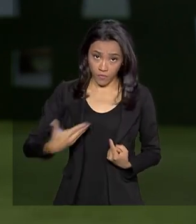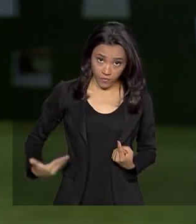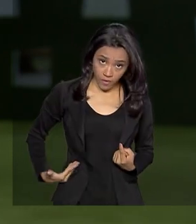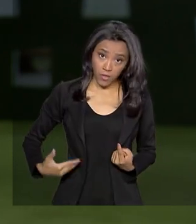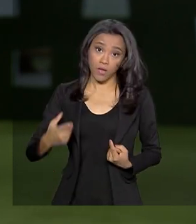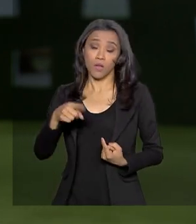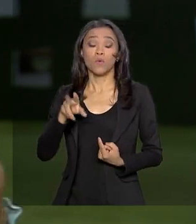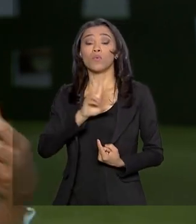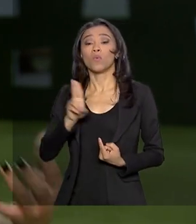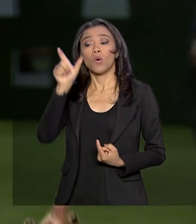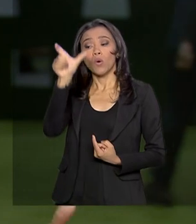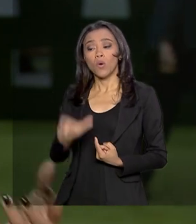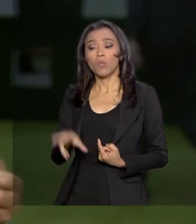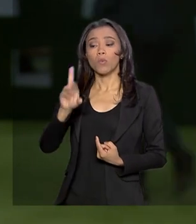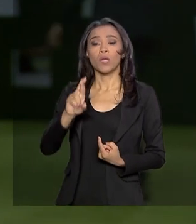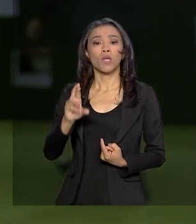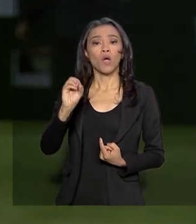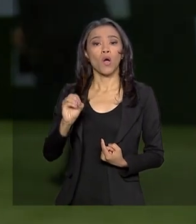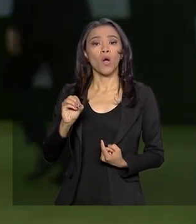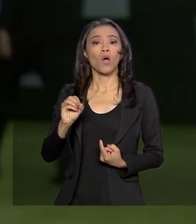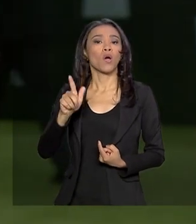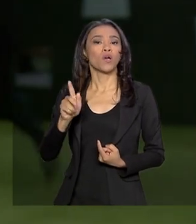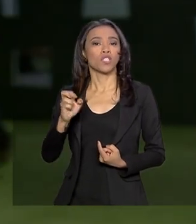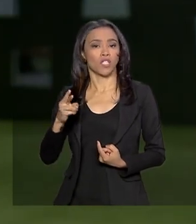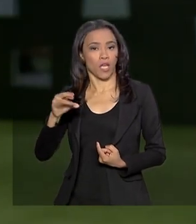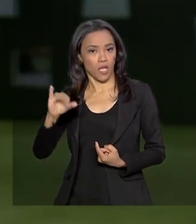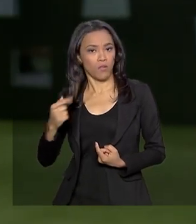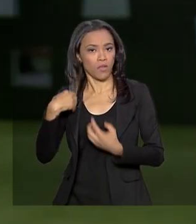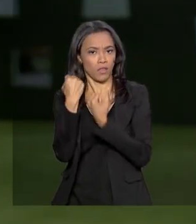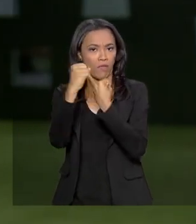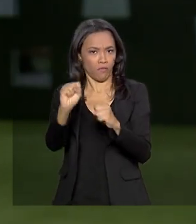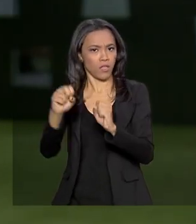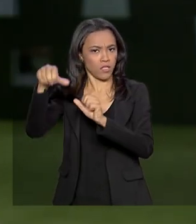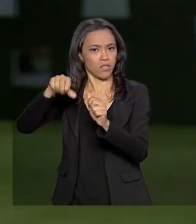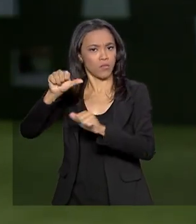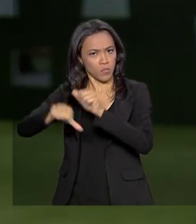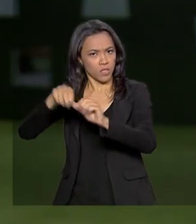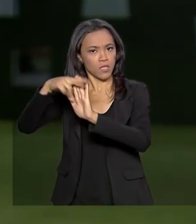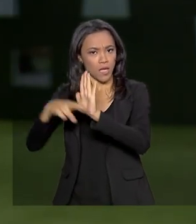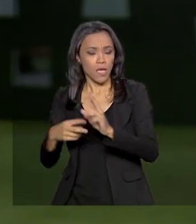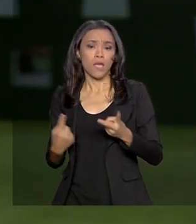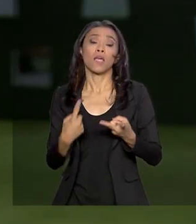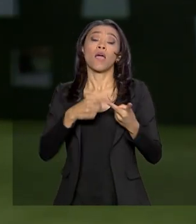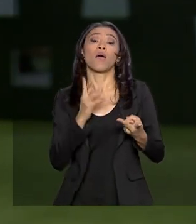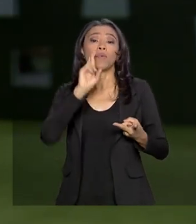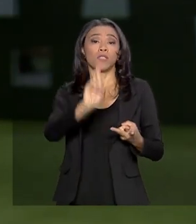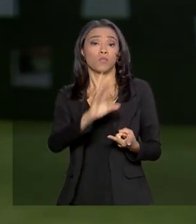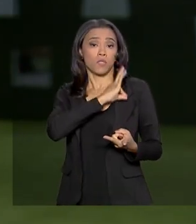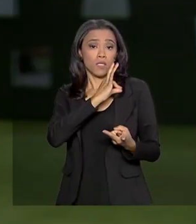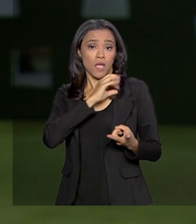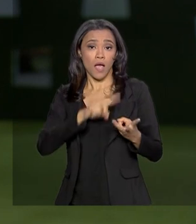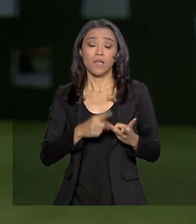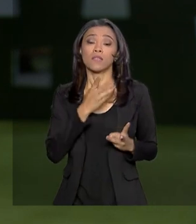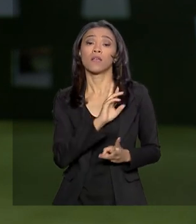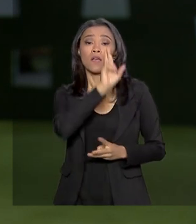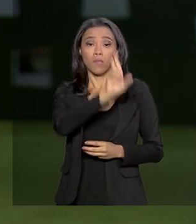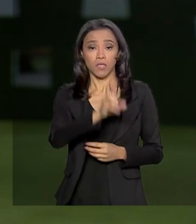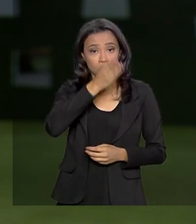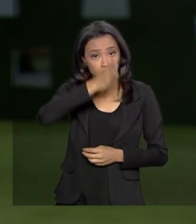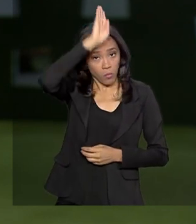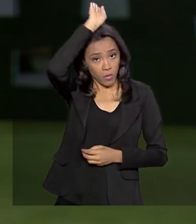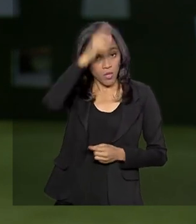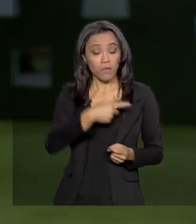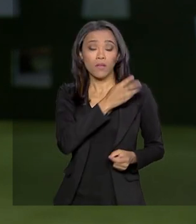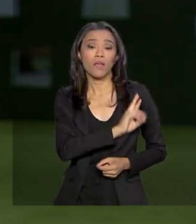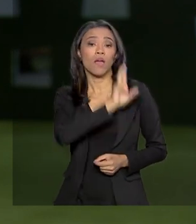Previdência, Rogério Marinho, que defendeu a reforma, além de representantes de policiais, bombeiros e agentes penitenciários, que